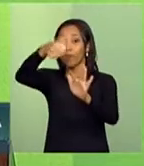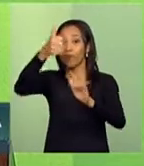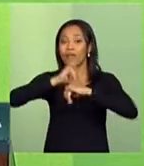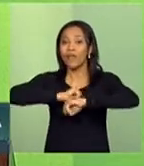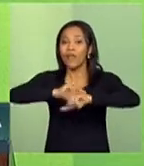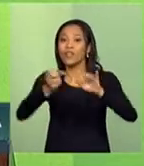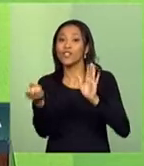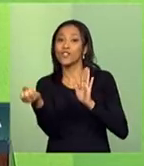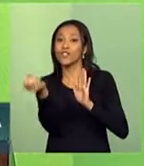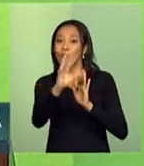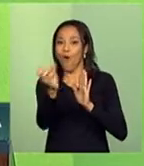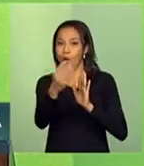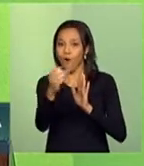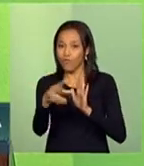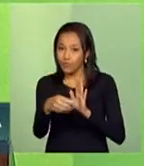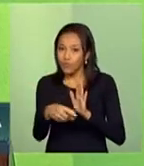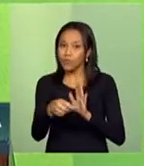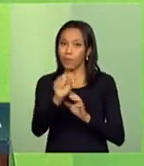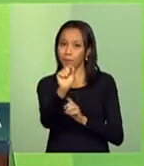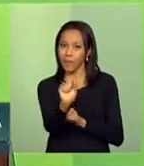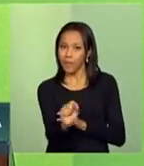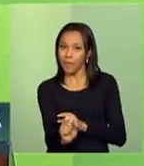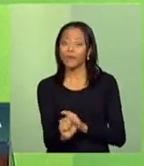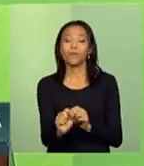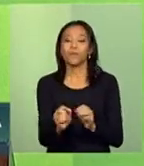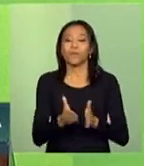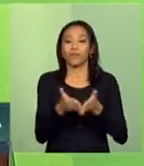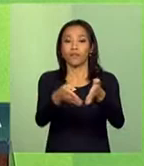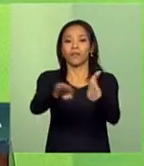desses novos terminais privados.